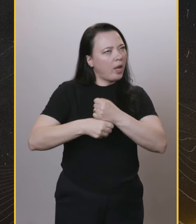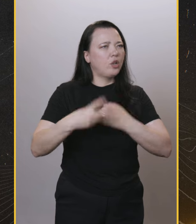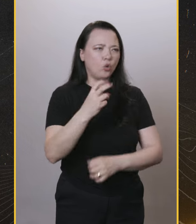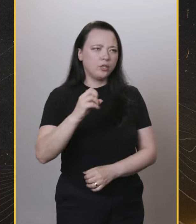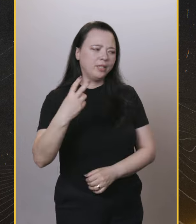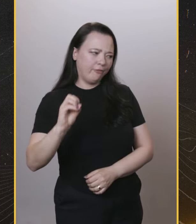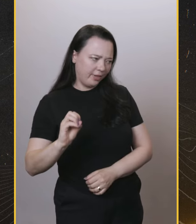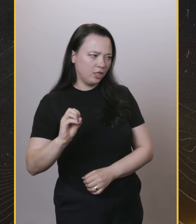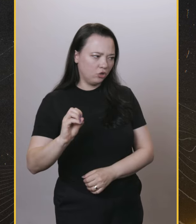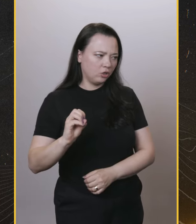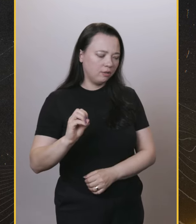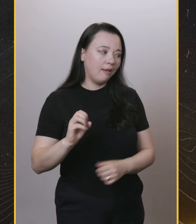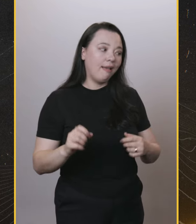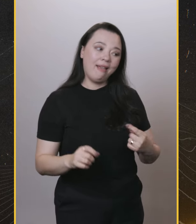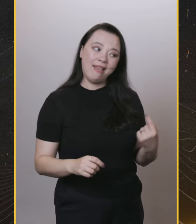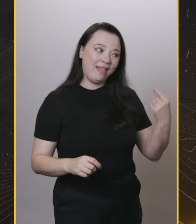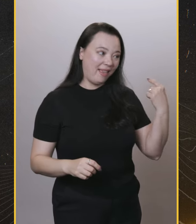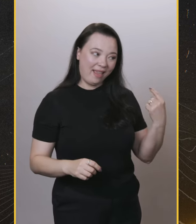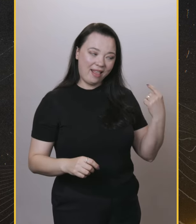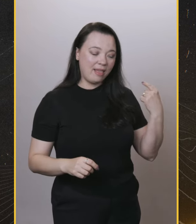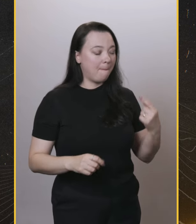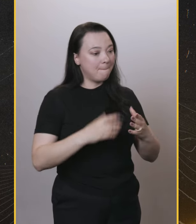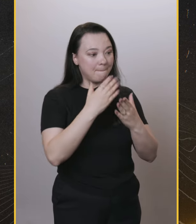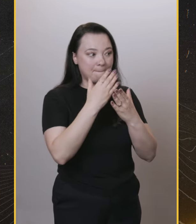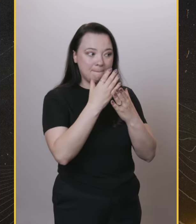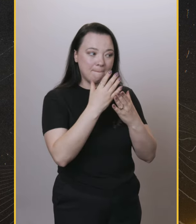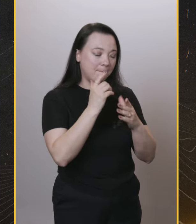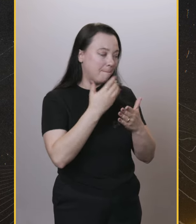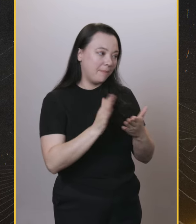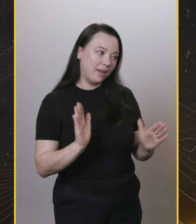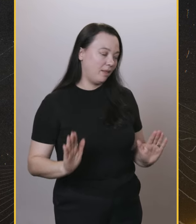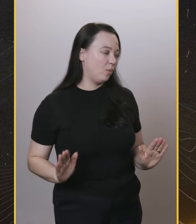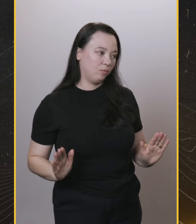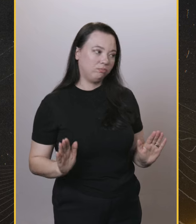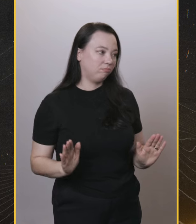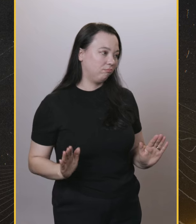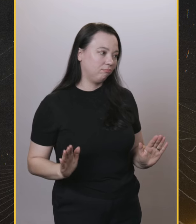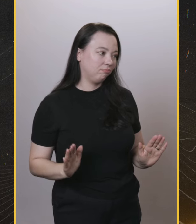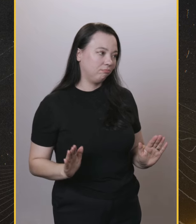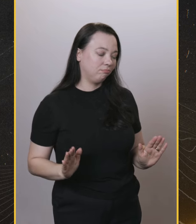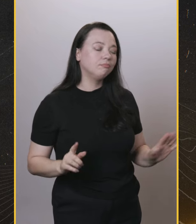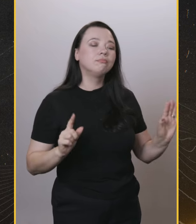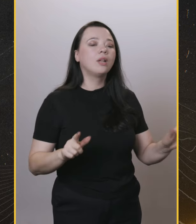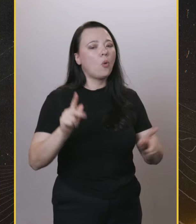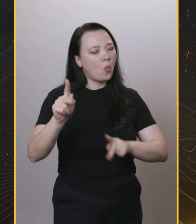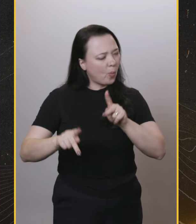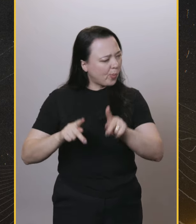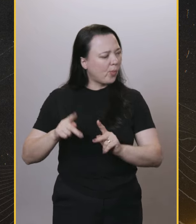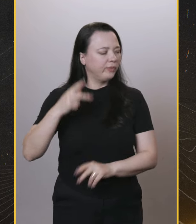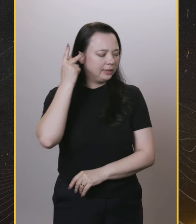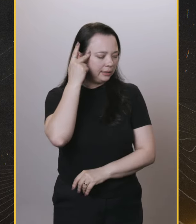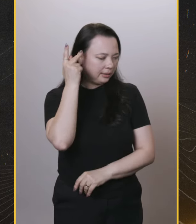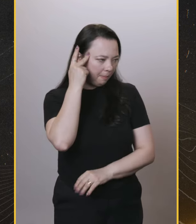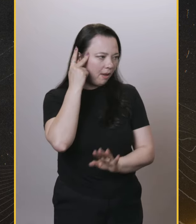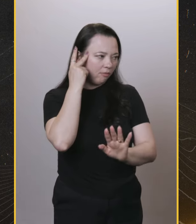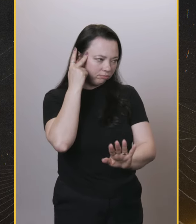o que acontece? A gente vai ter ali um cenário. Se você pegar, por exemplo, a última eleição de 2020, o Boulos participou. Nós ganhamos dele. Fizemos 60%